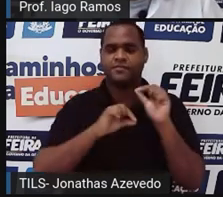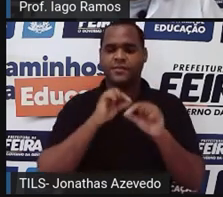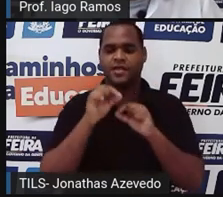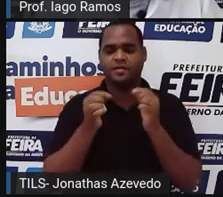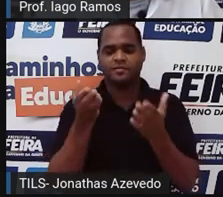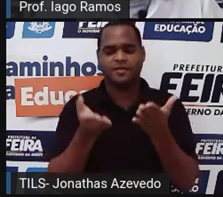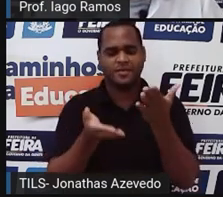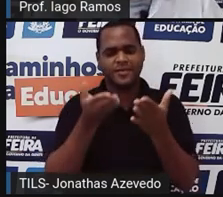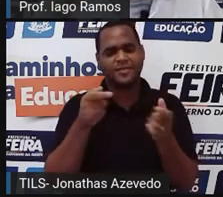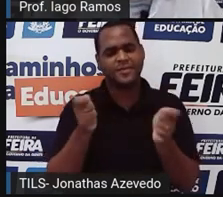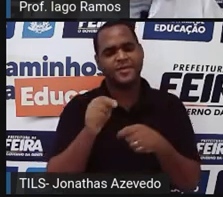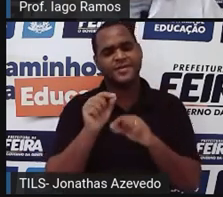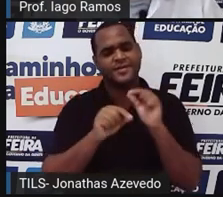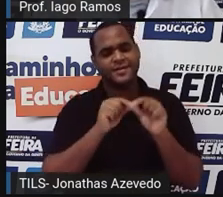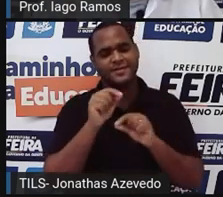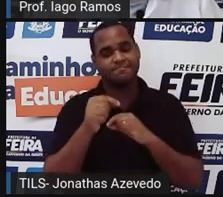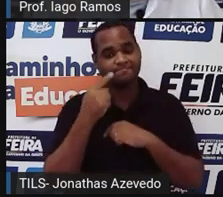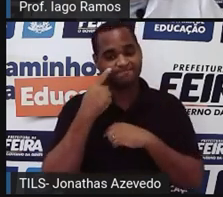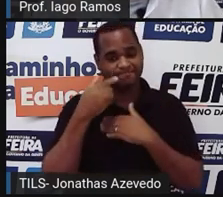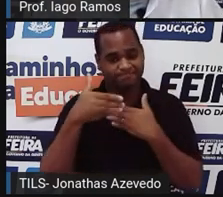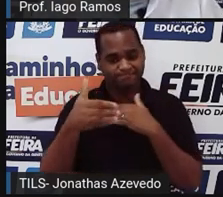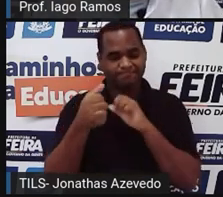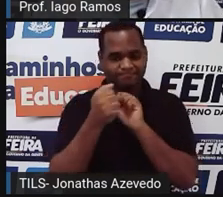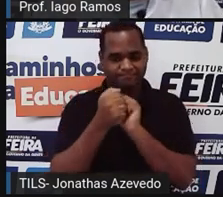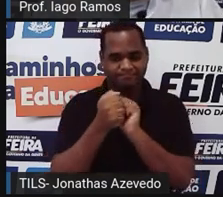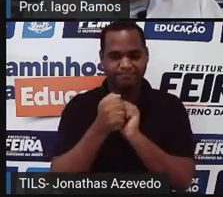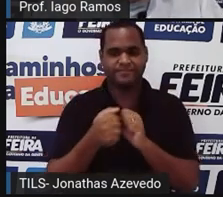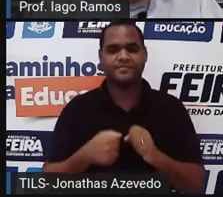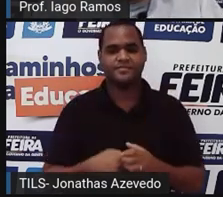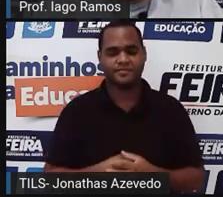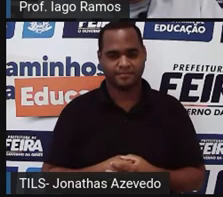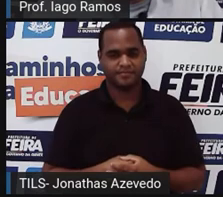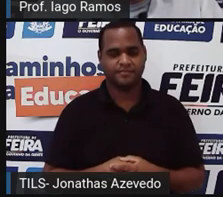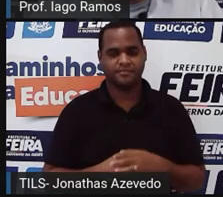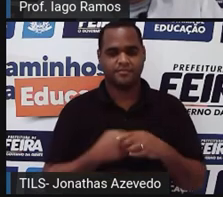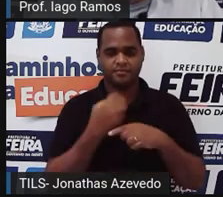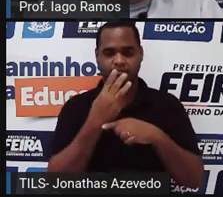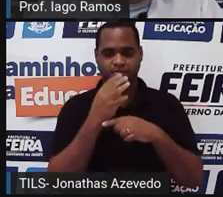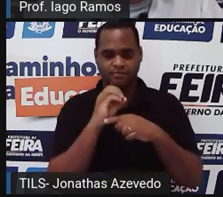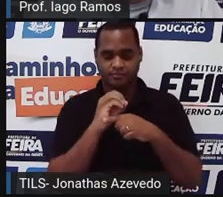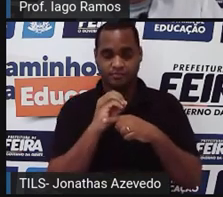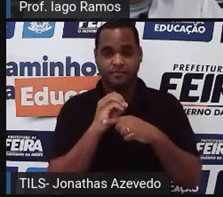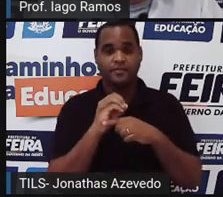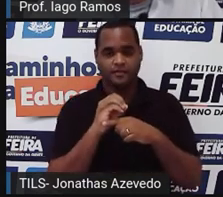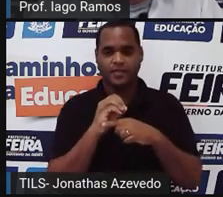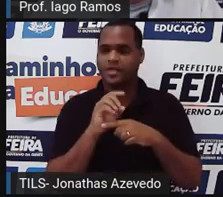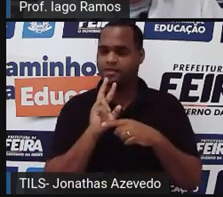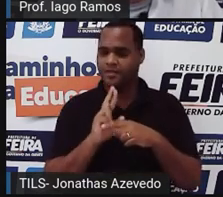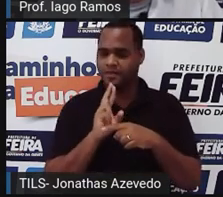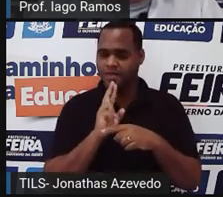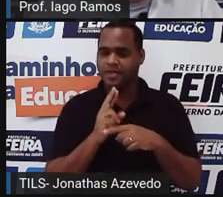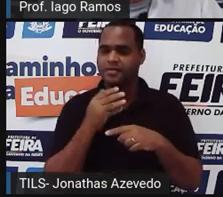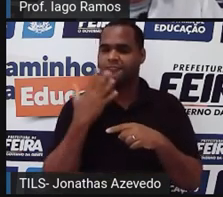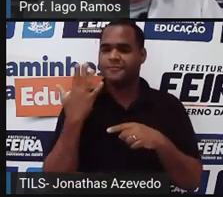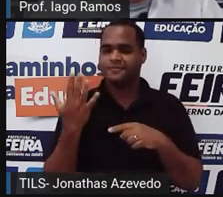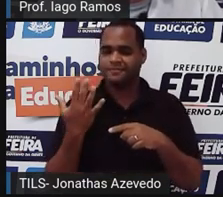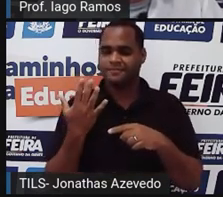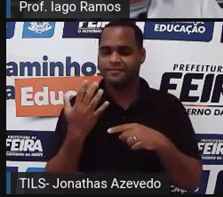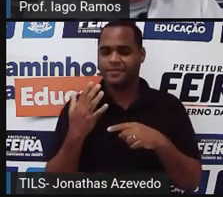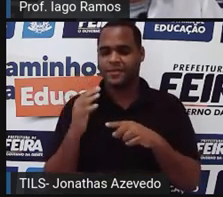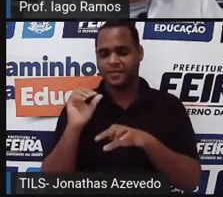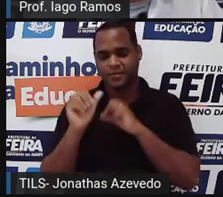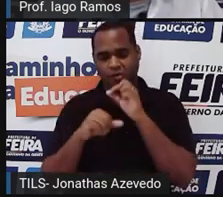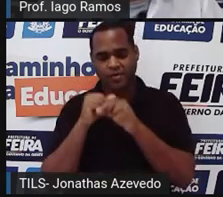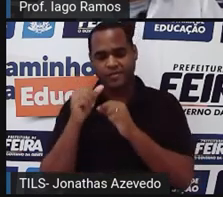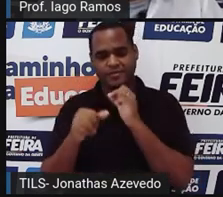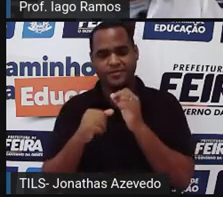proporção. Acompanha comigo. Pego 30 aqui dessa razão e multiplica pelo